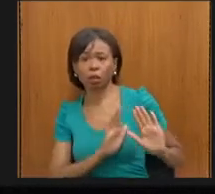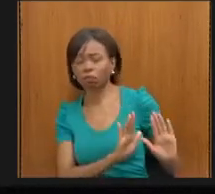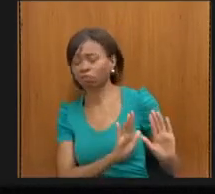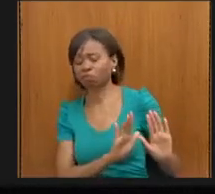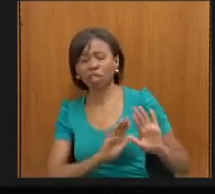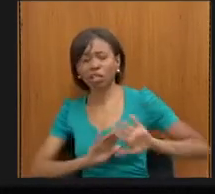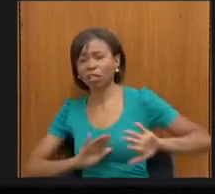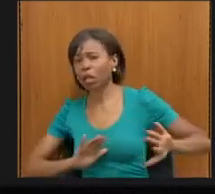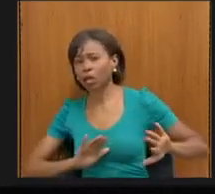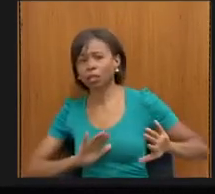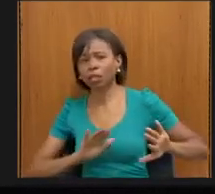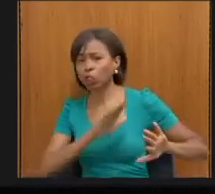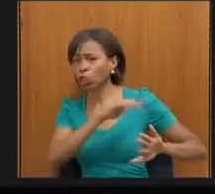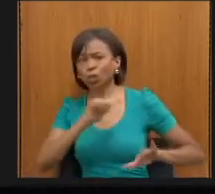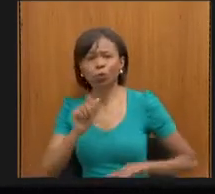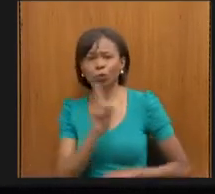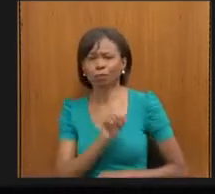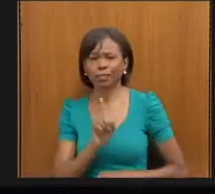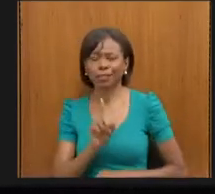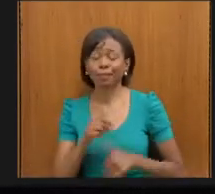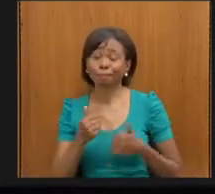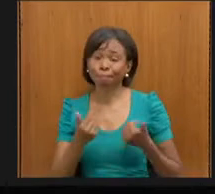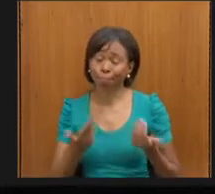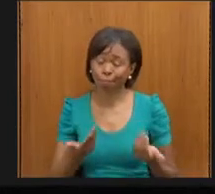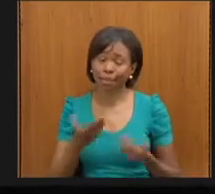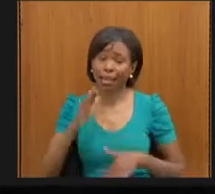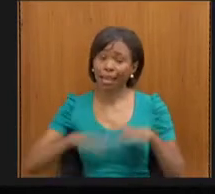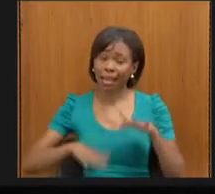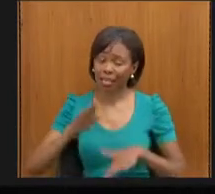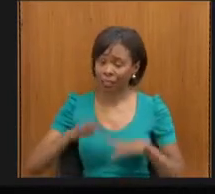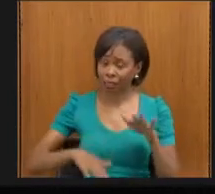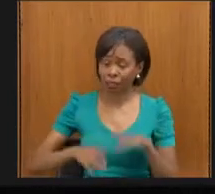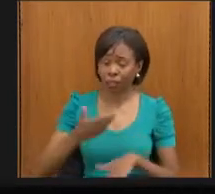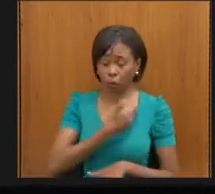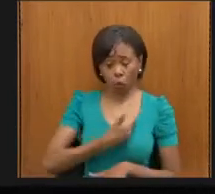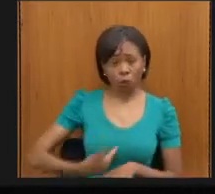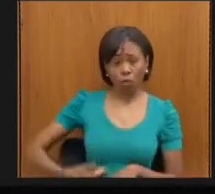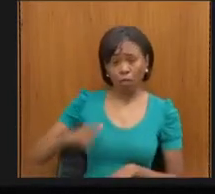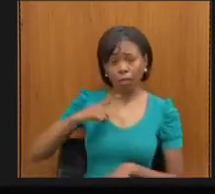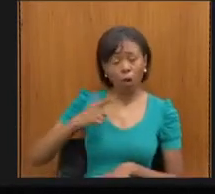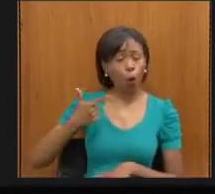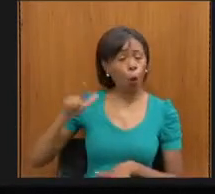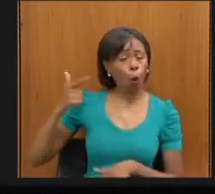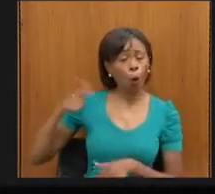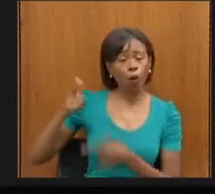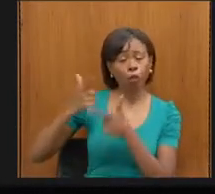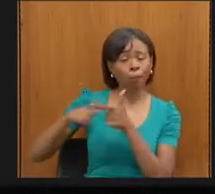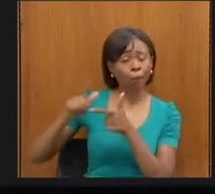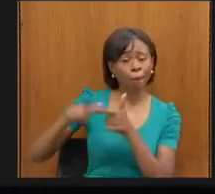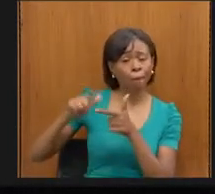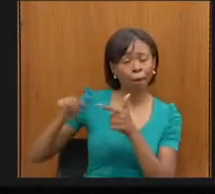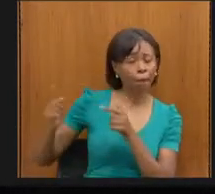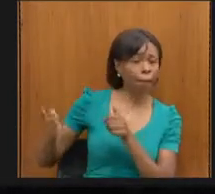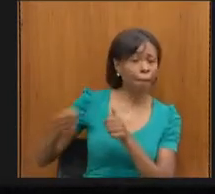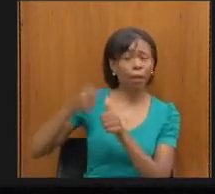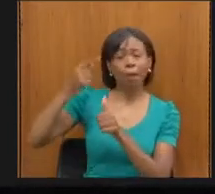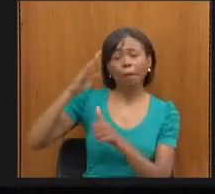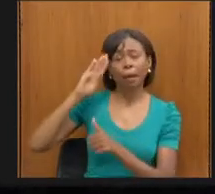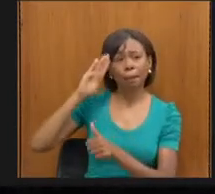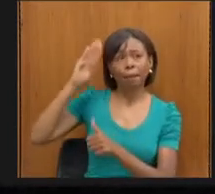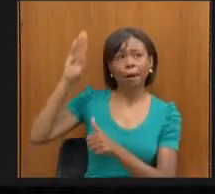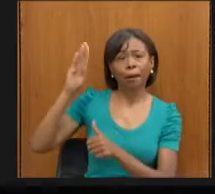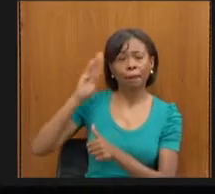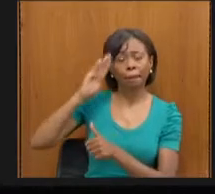porque às vezes o Estado ouve outras demandas, primeiramente, o